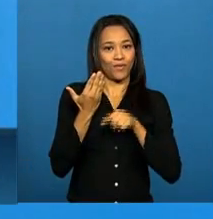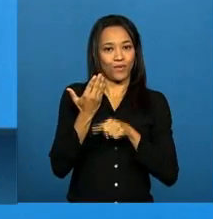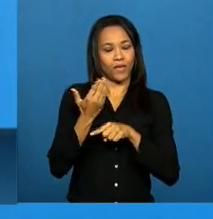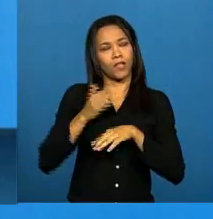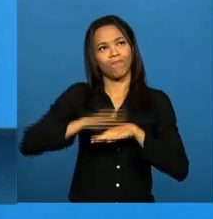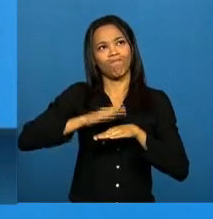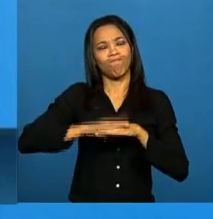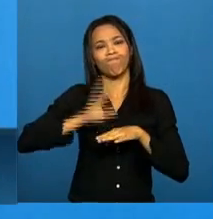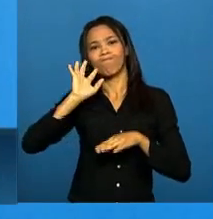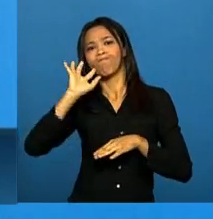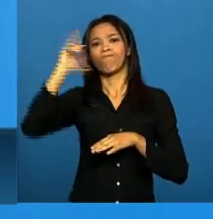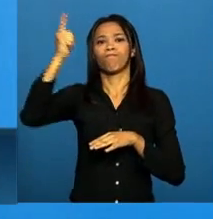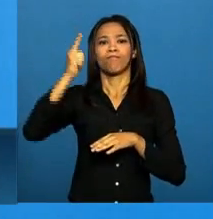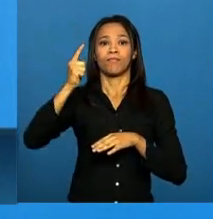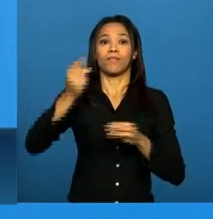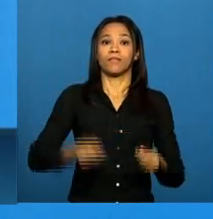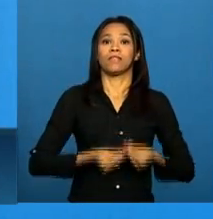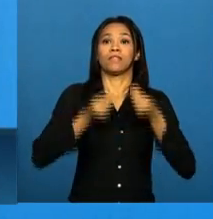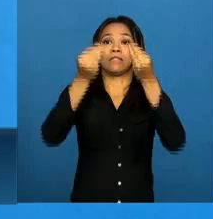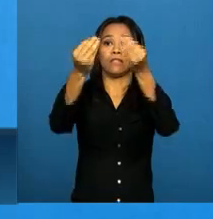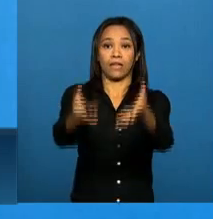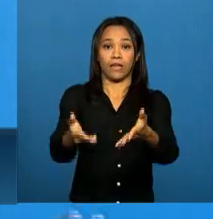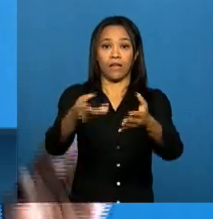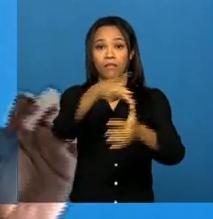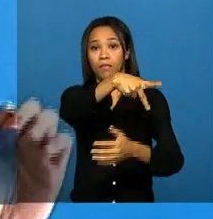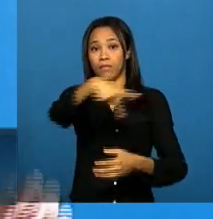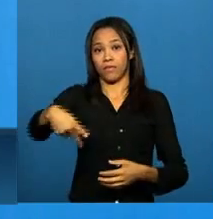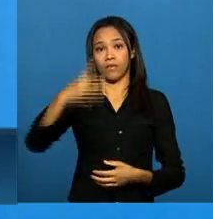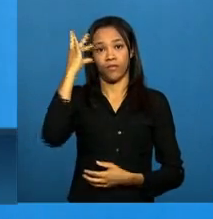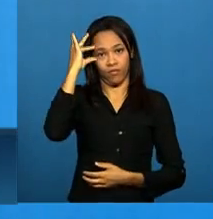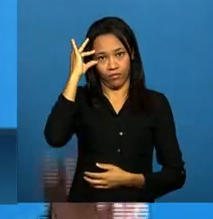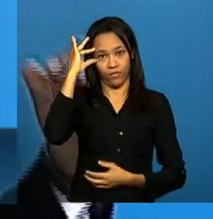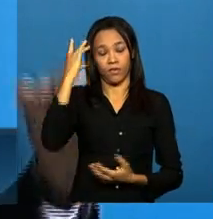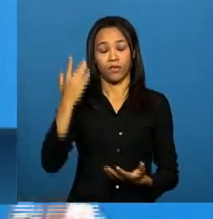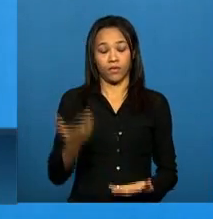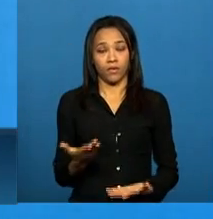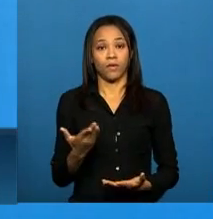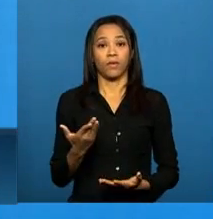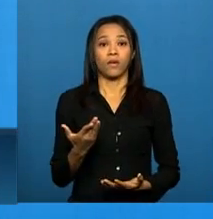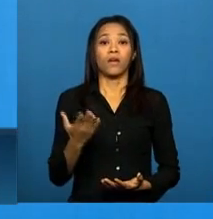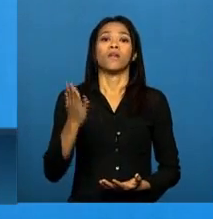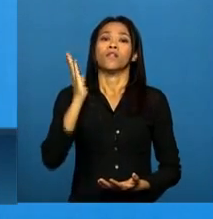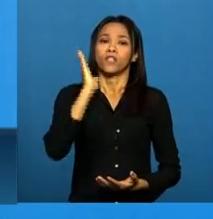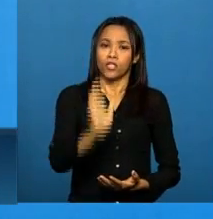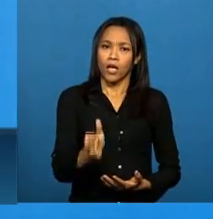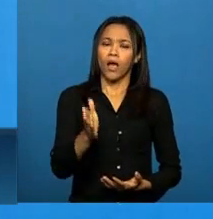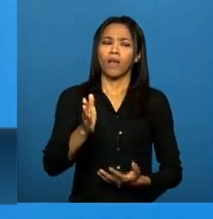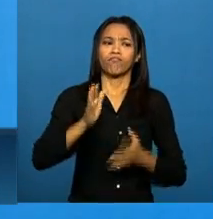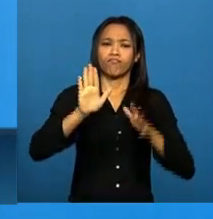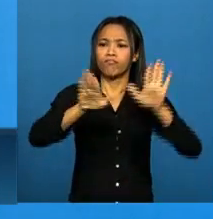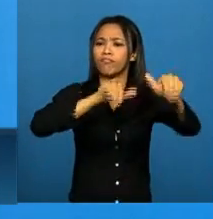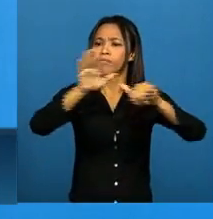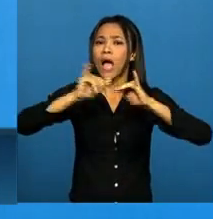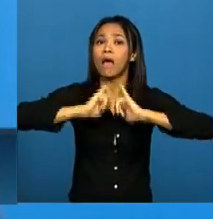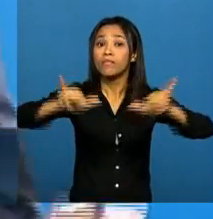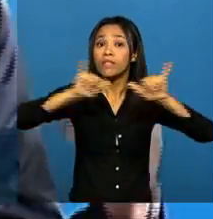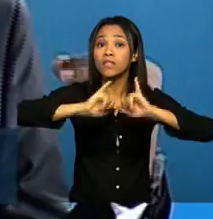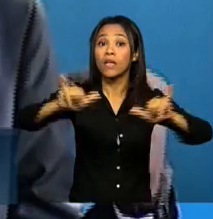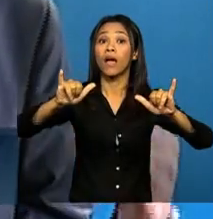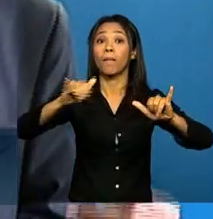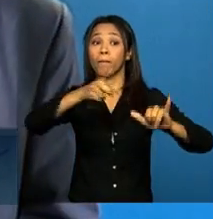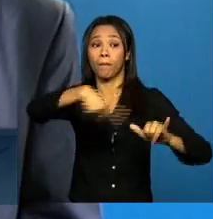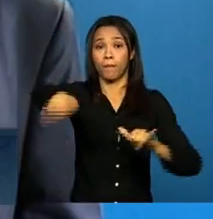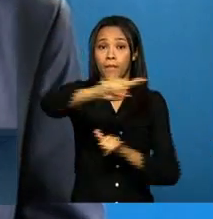decisão da nossa presidenta da República. Neste caso, também fizemos um chamado para que a